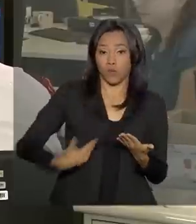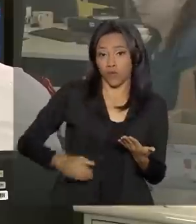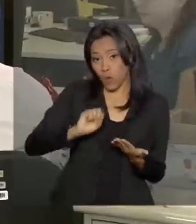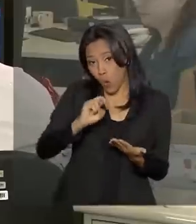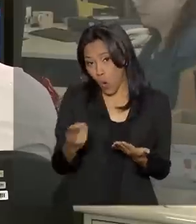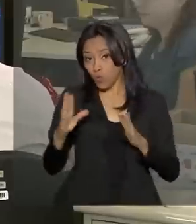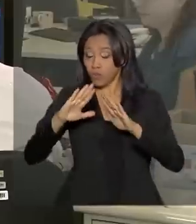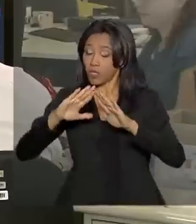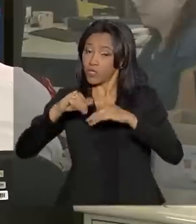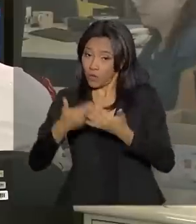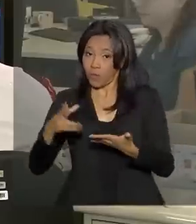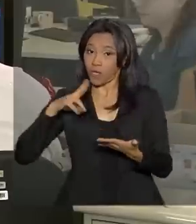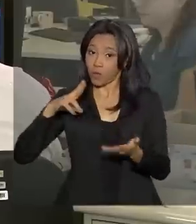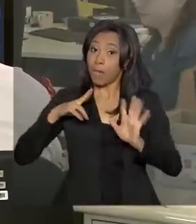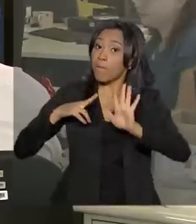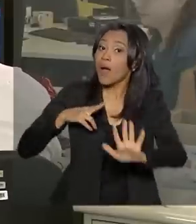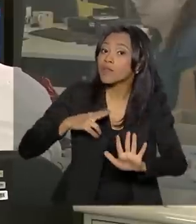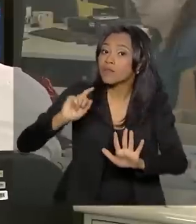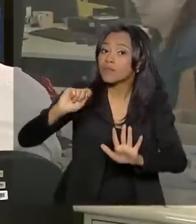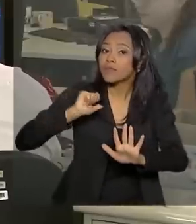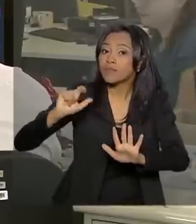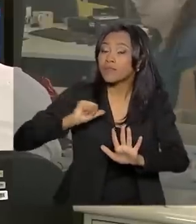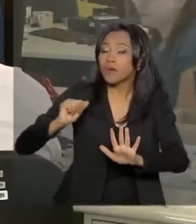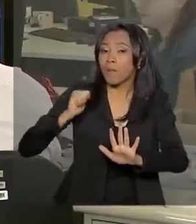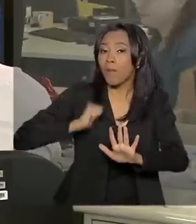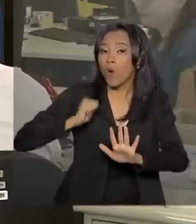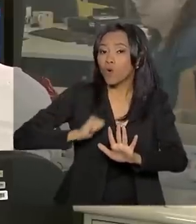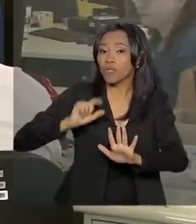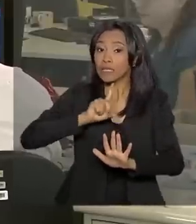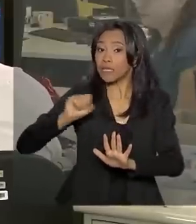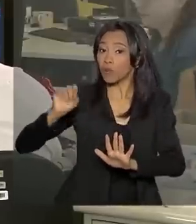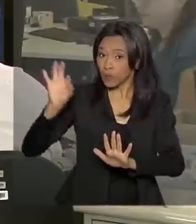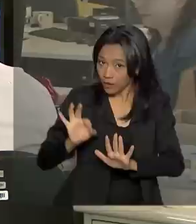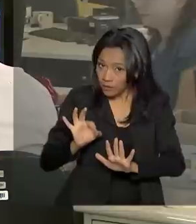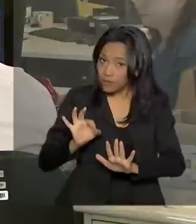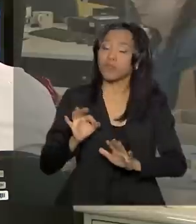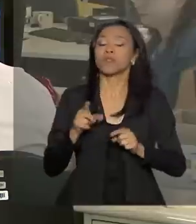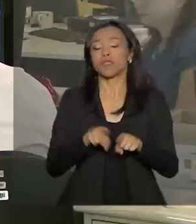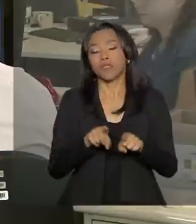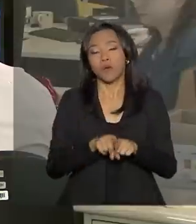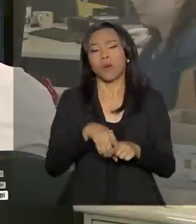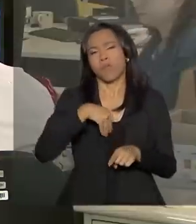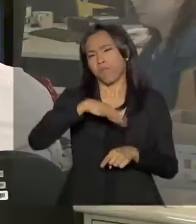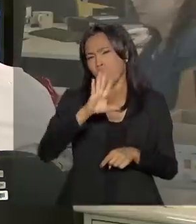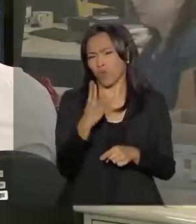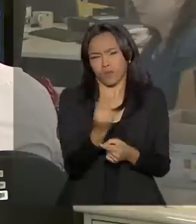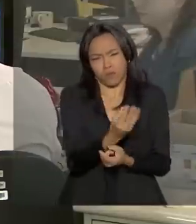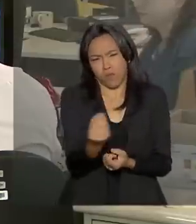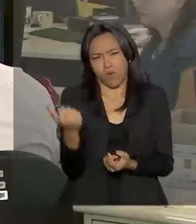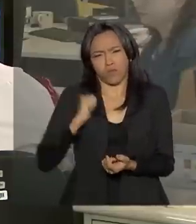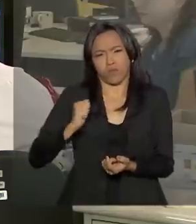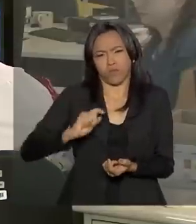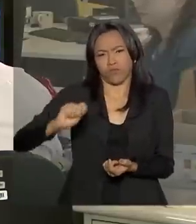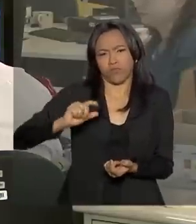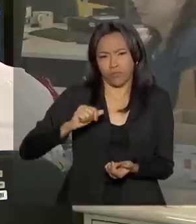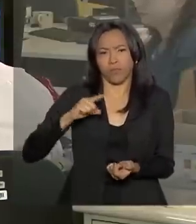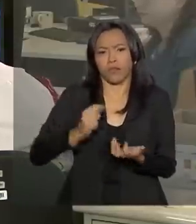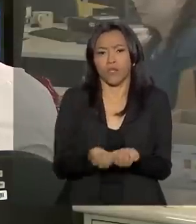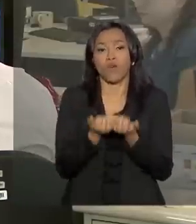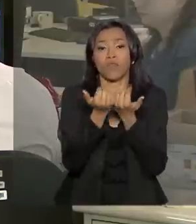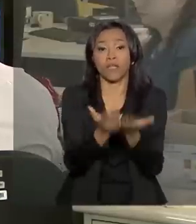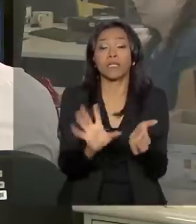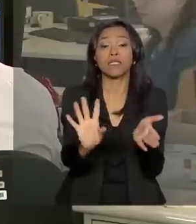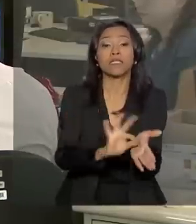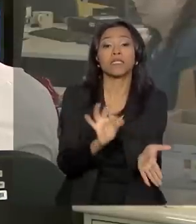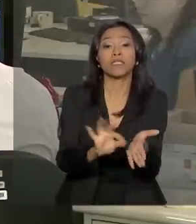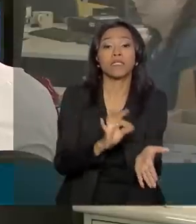privada como bolsista integral. Mais de 169 mil bolsas de estudo estão sendo ofertadas. A inscrição